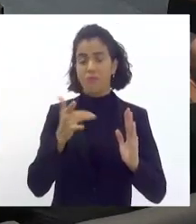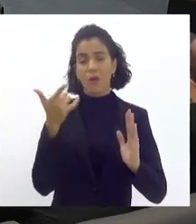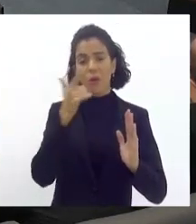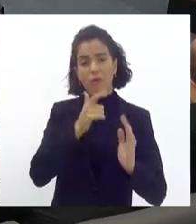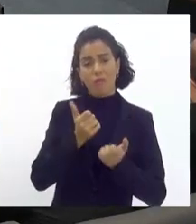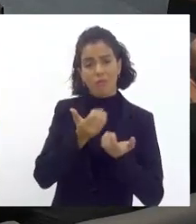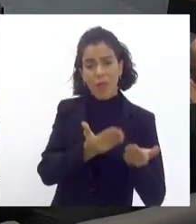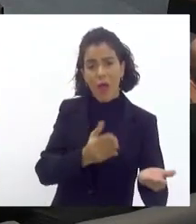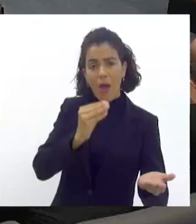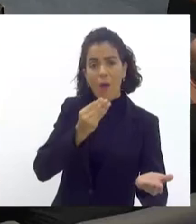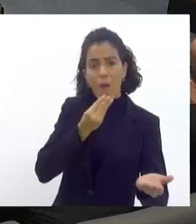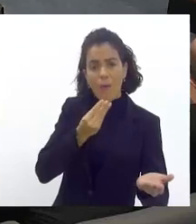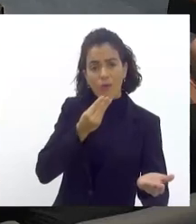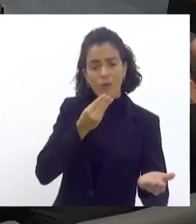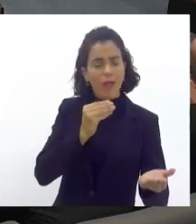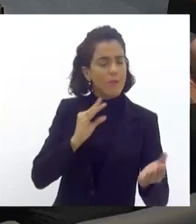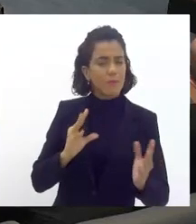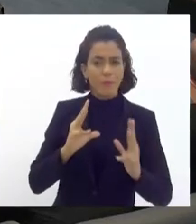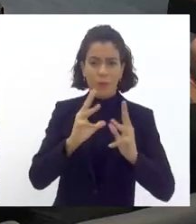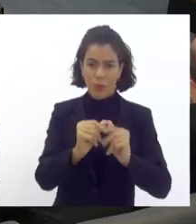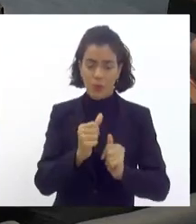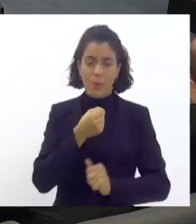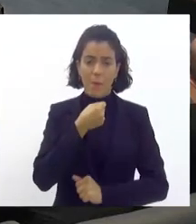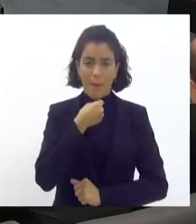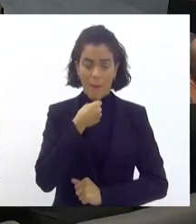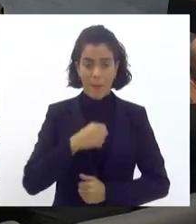dar oportunidade a cada um de se pronunciar